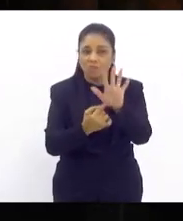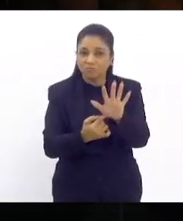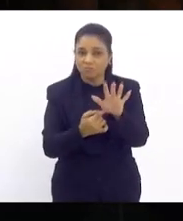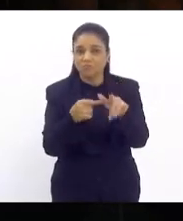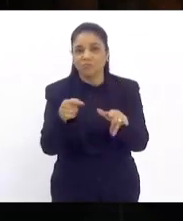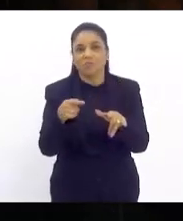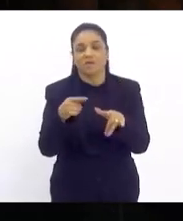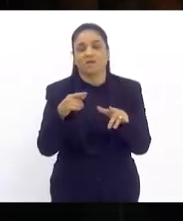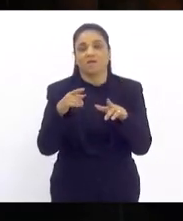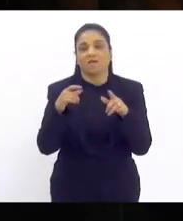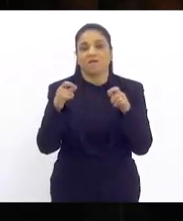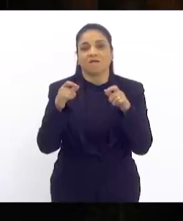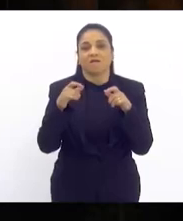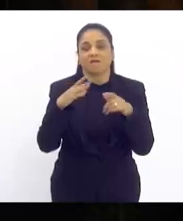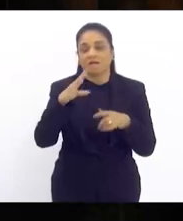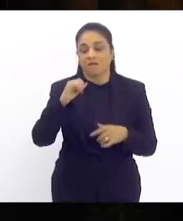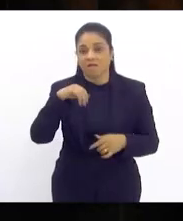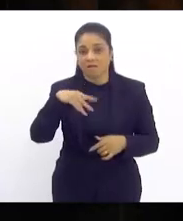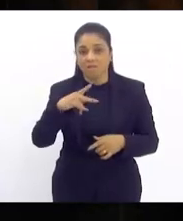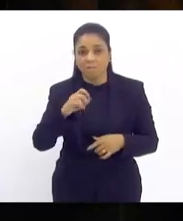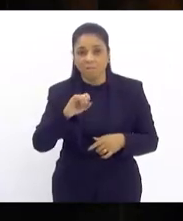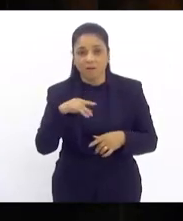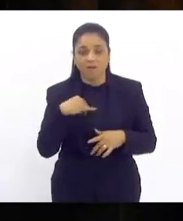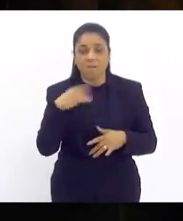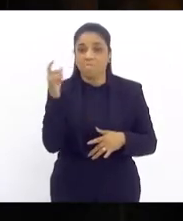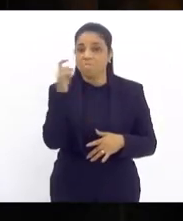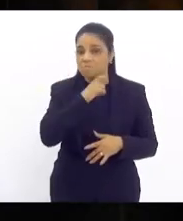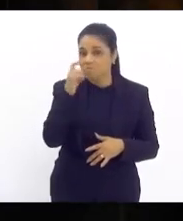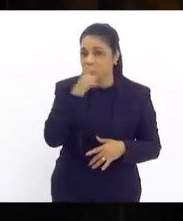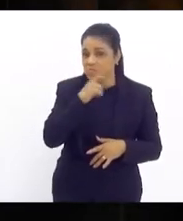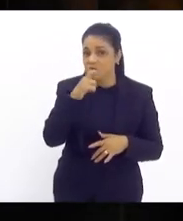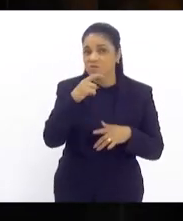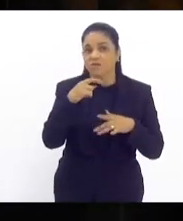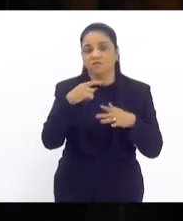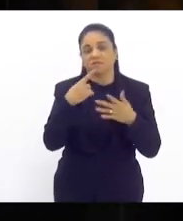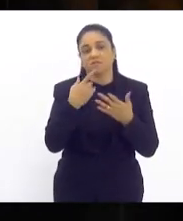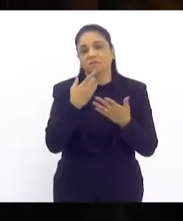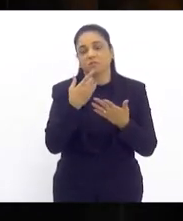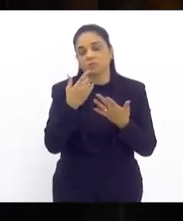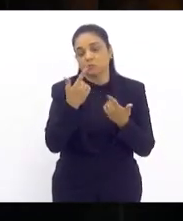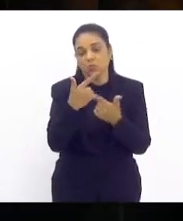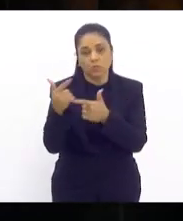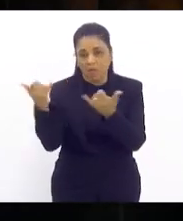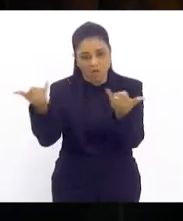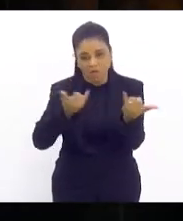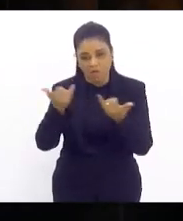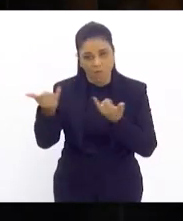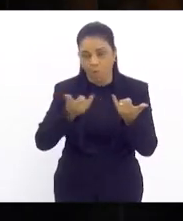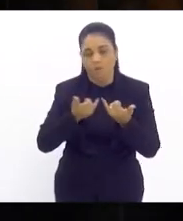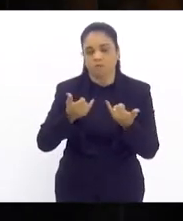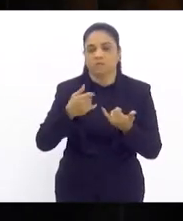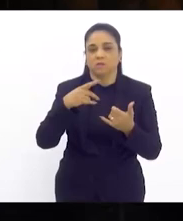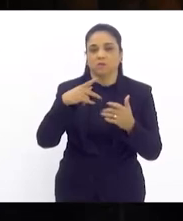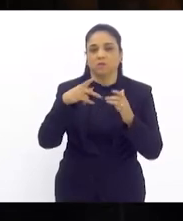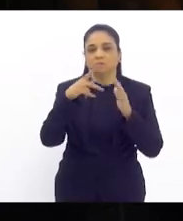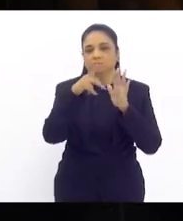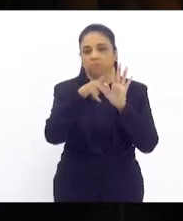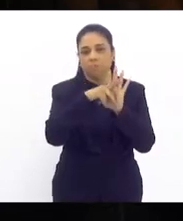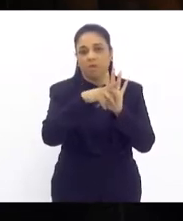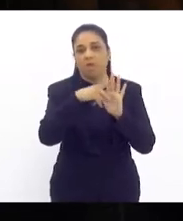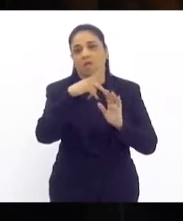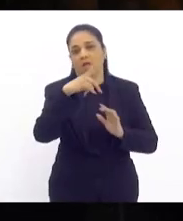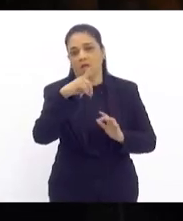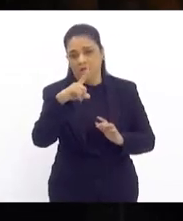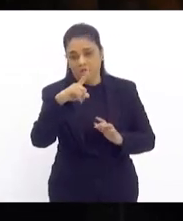seja dito porque também trouxe desinformações desinformações com relação ao PL das fake news a gente viu o Google